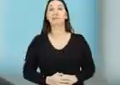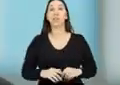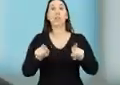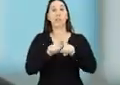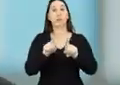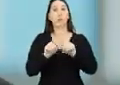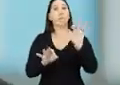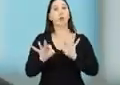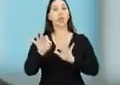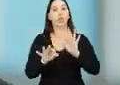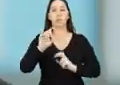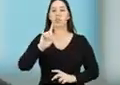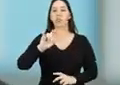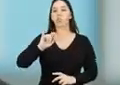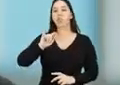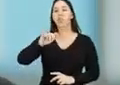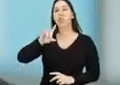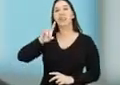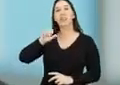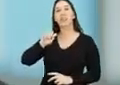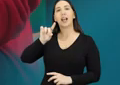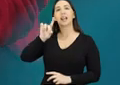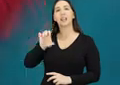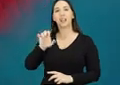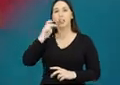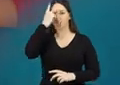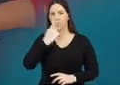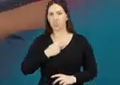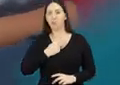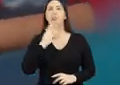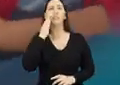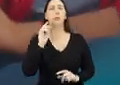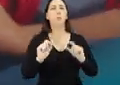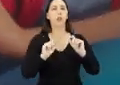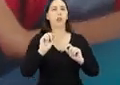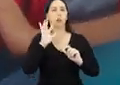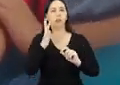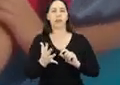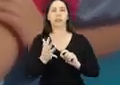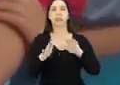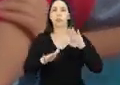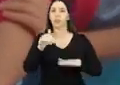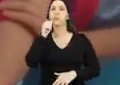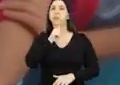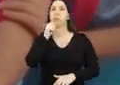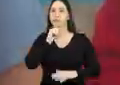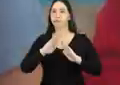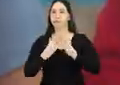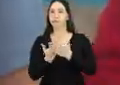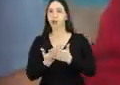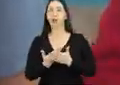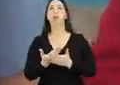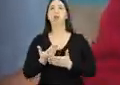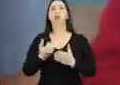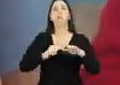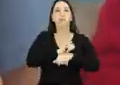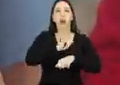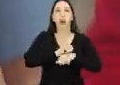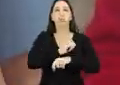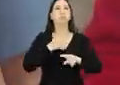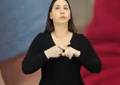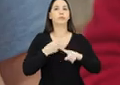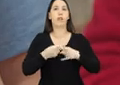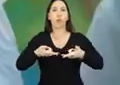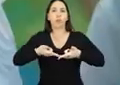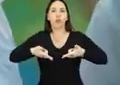Íntima. Você sabia que várias adolescentes faltavam às aulas por falta de dinheiro para comprar um absorvente? Ninguém tinha coragem de